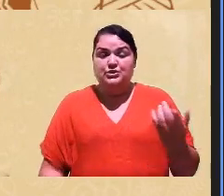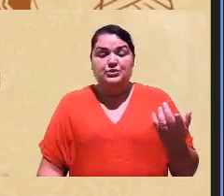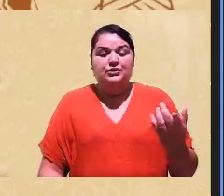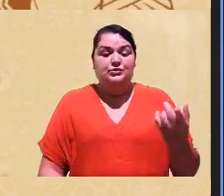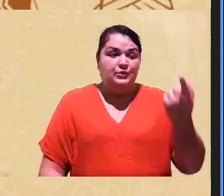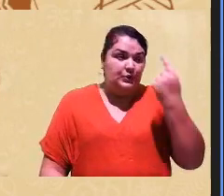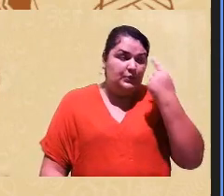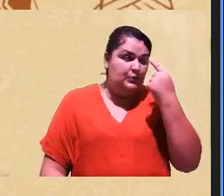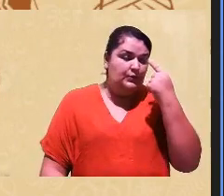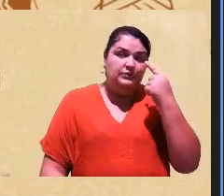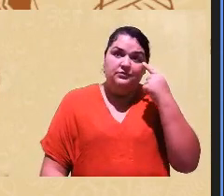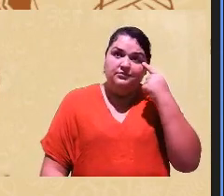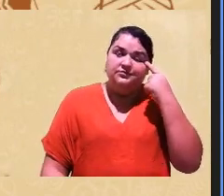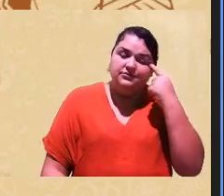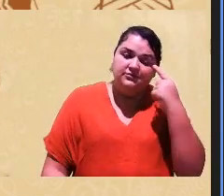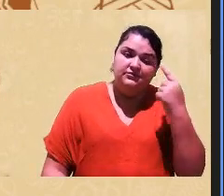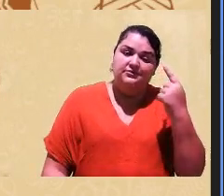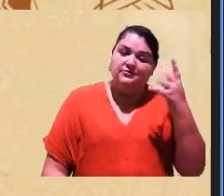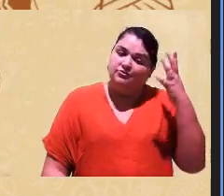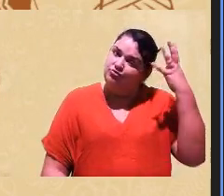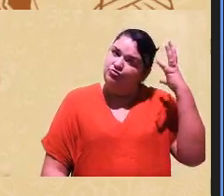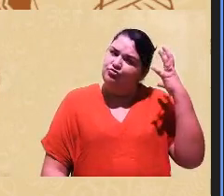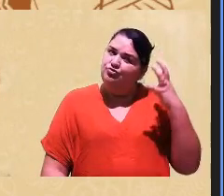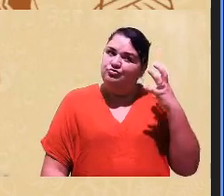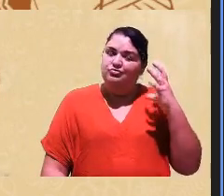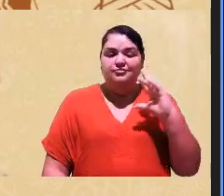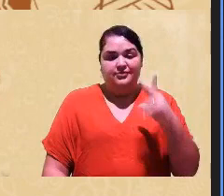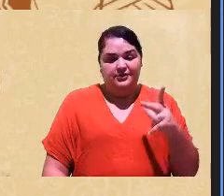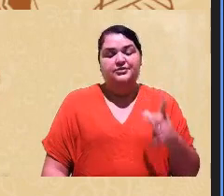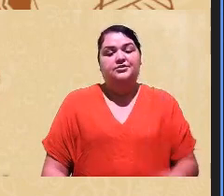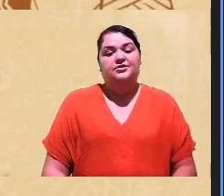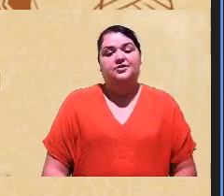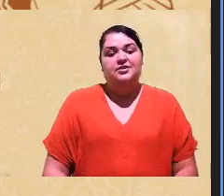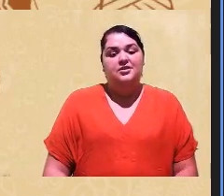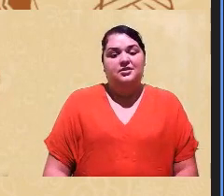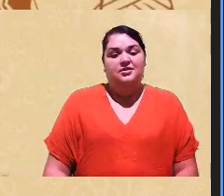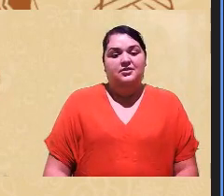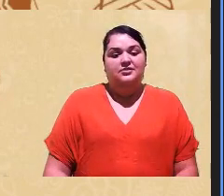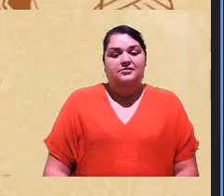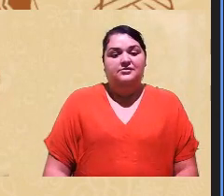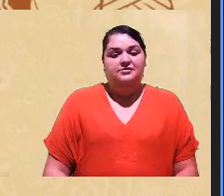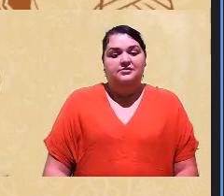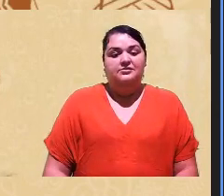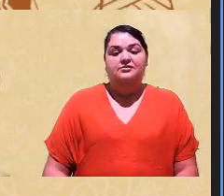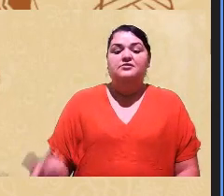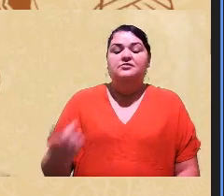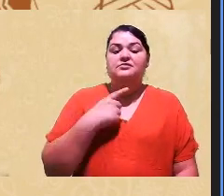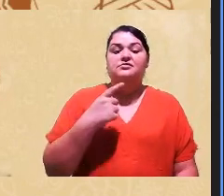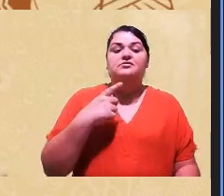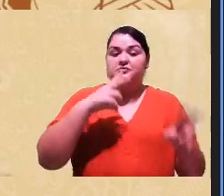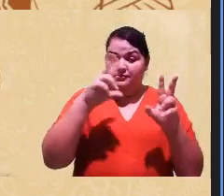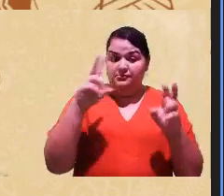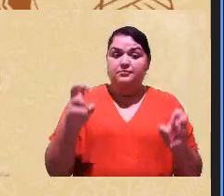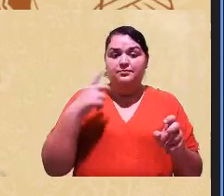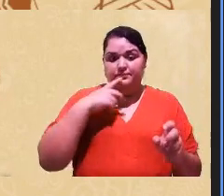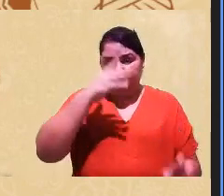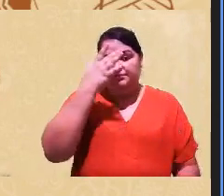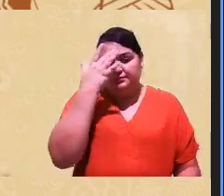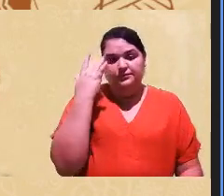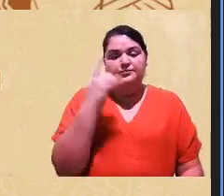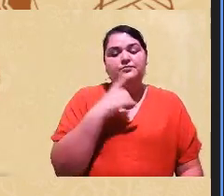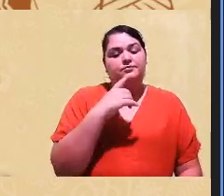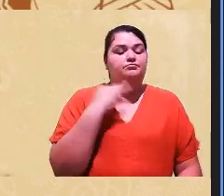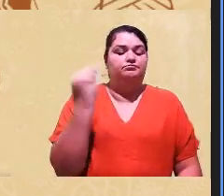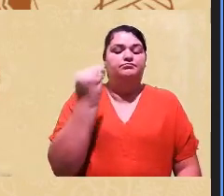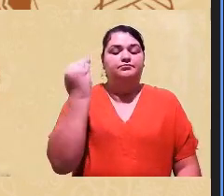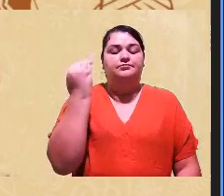puxado o cabelo um pouco grosso e tal enfim eu estou que característica de alguns povos poderiam ser né mas